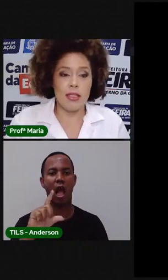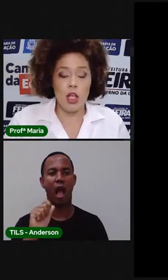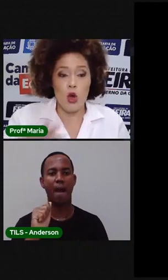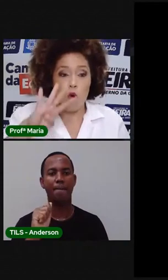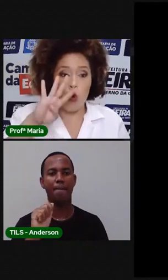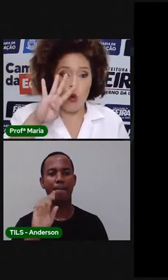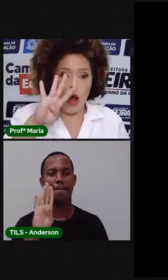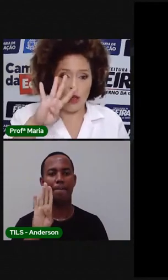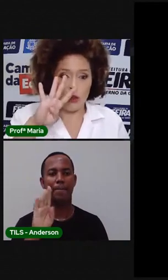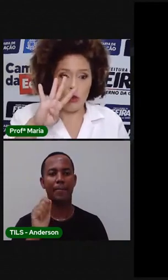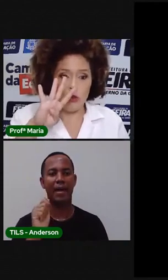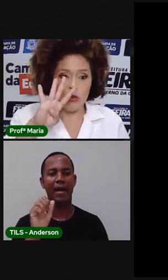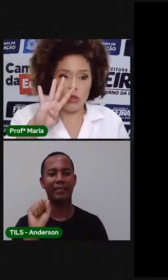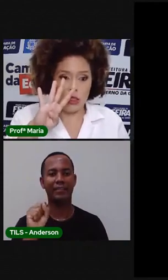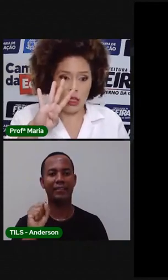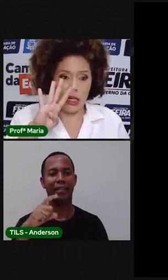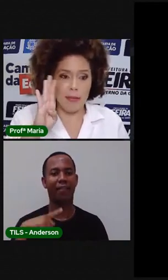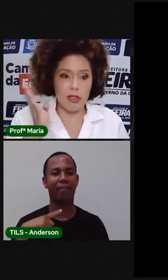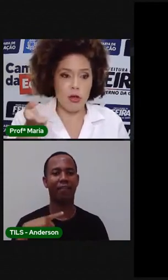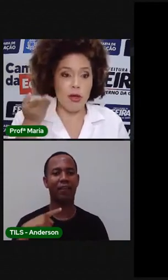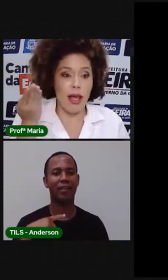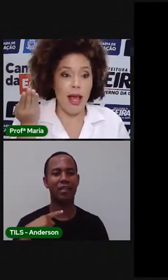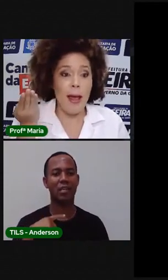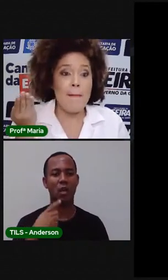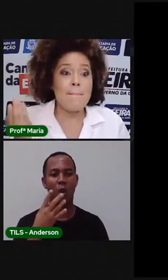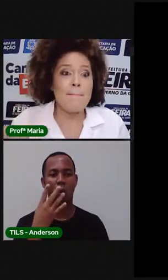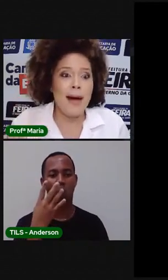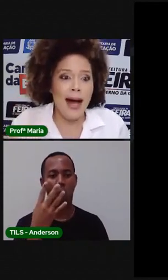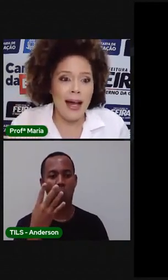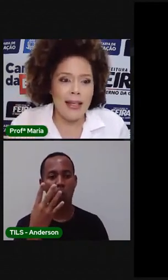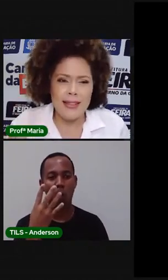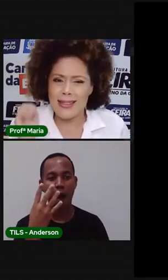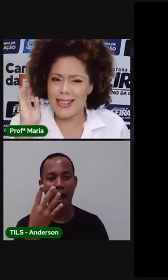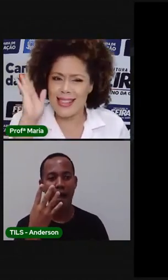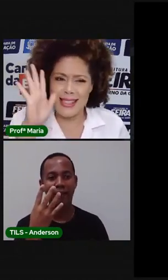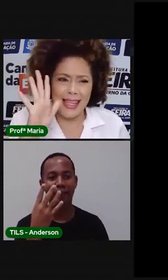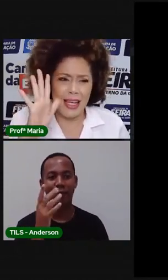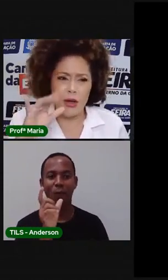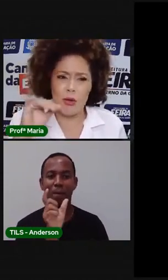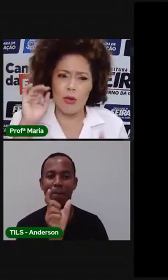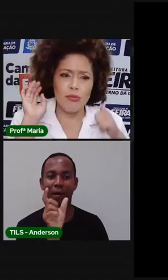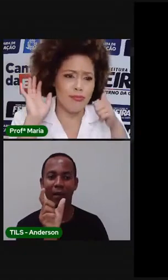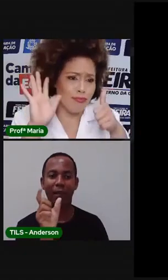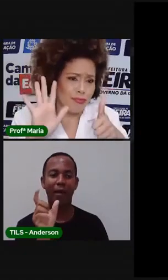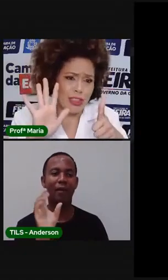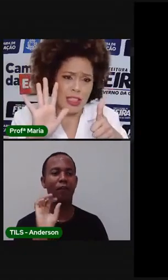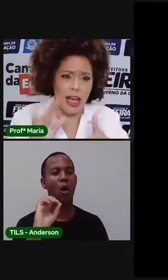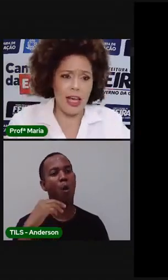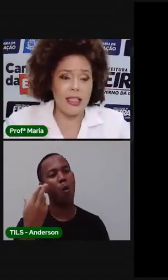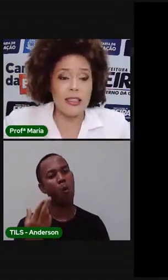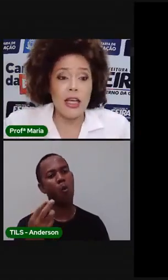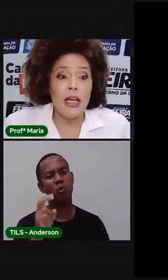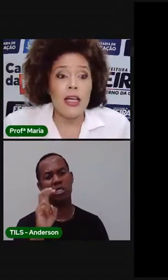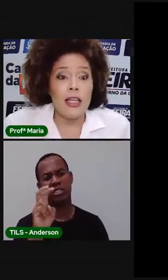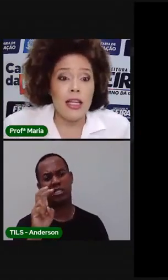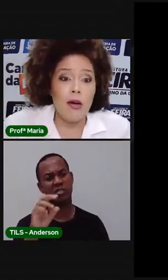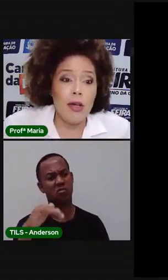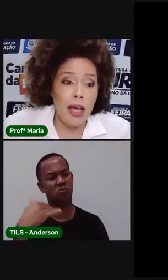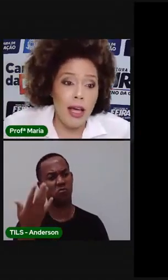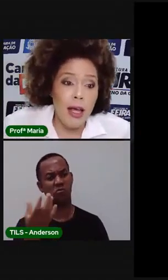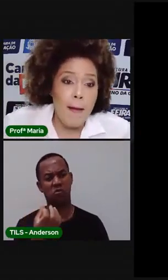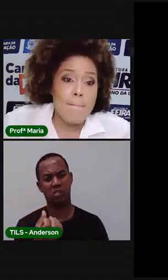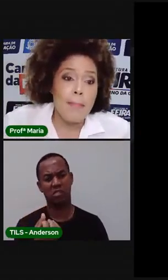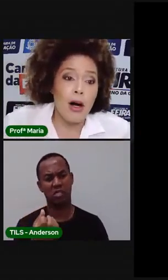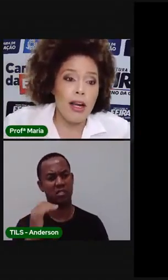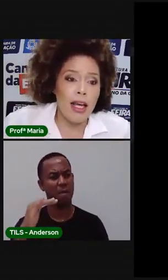Polisílabas. Quatro sílabas. Ou o quê? Mais. Cinco. Seis. Então